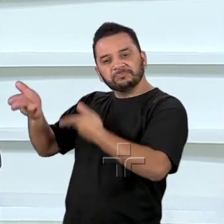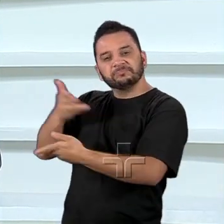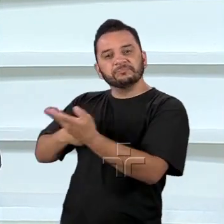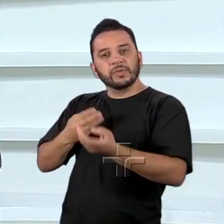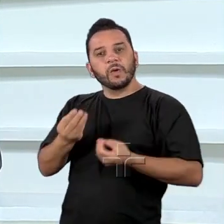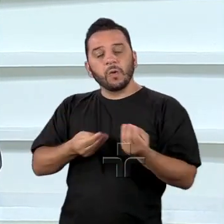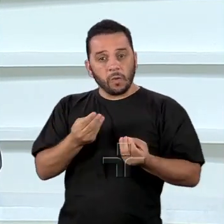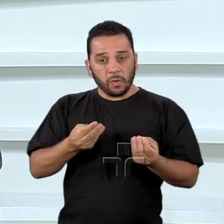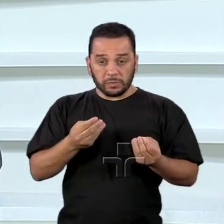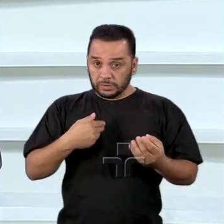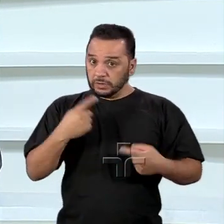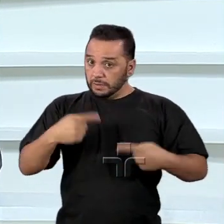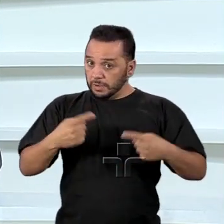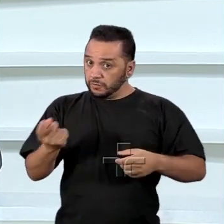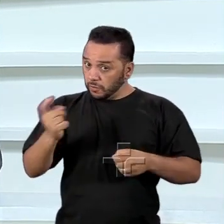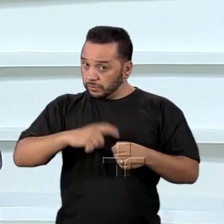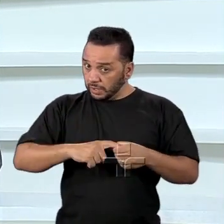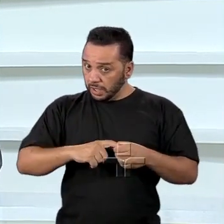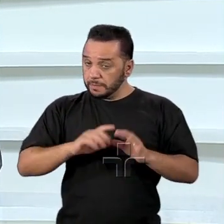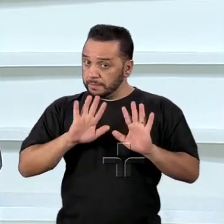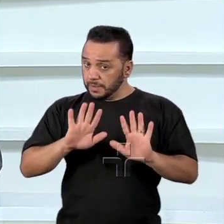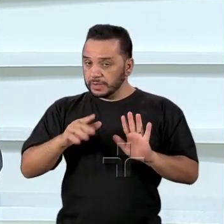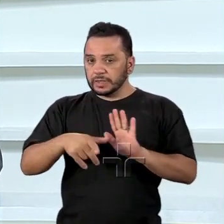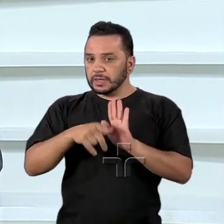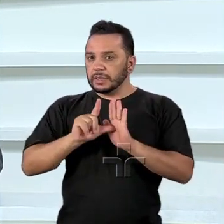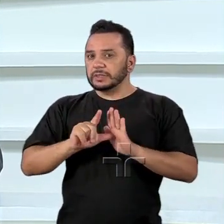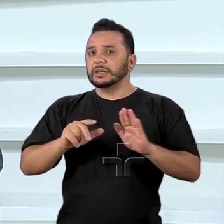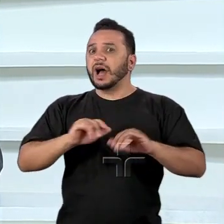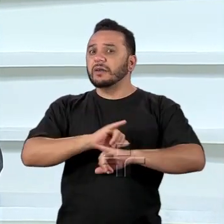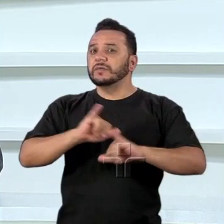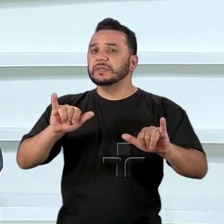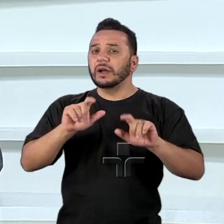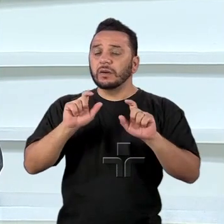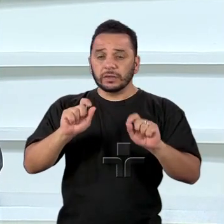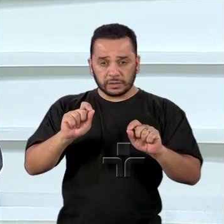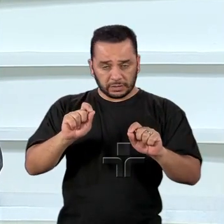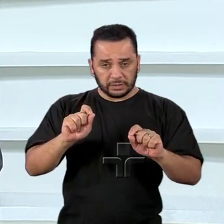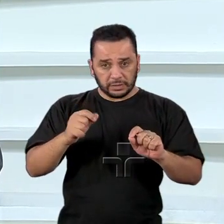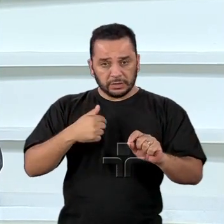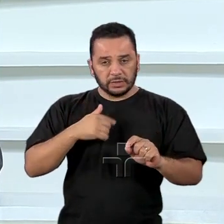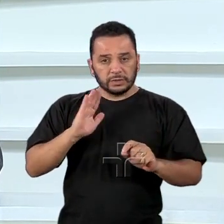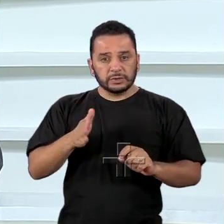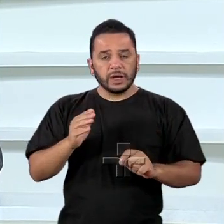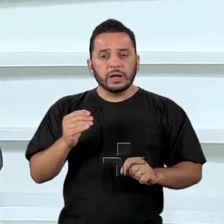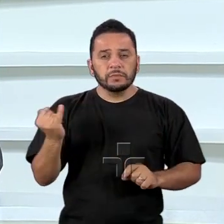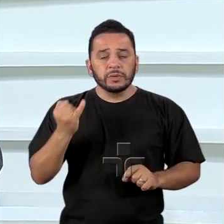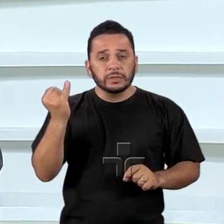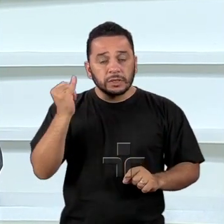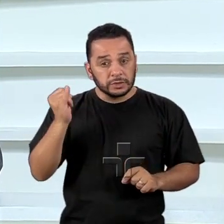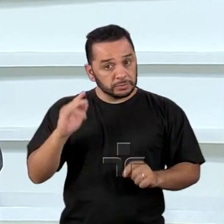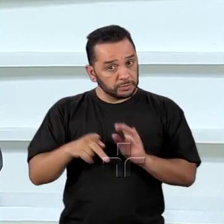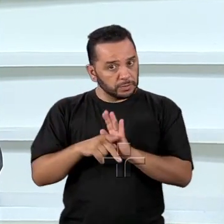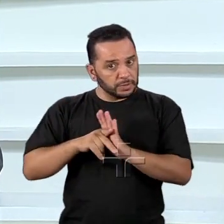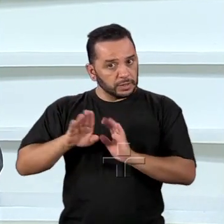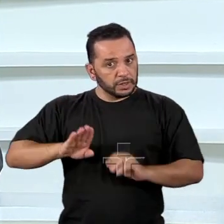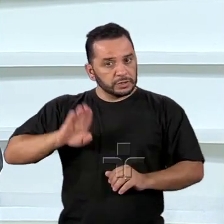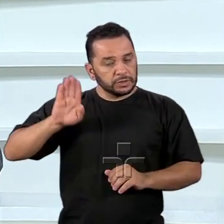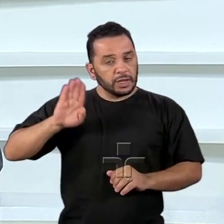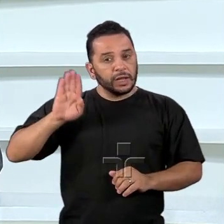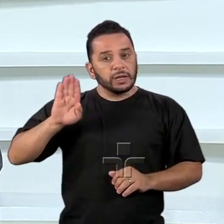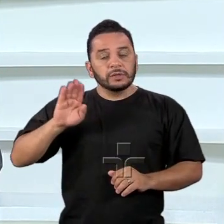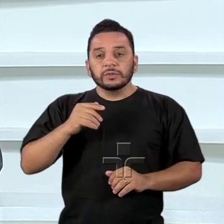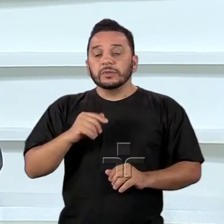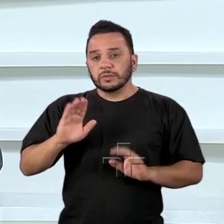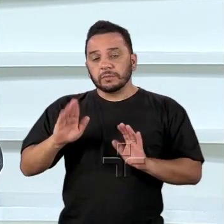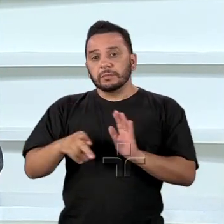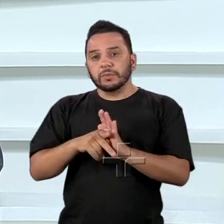debate, gostaria de fazer uma interrupção para dar uma notícia que acaba de chegar à redação. O candidato da Democracia Cristã ao